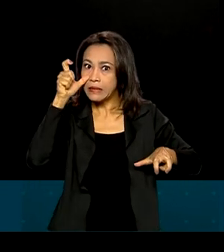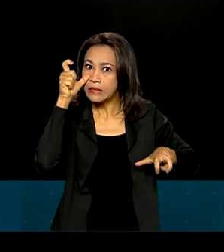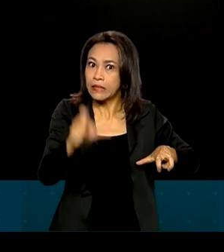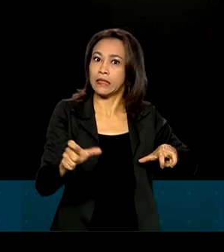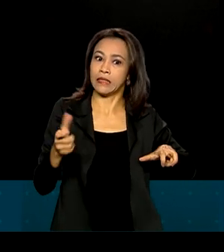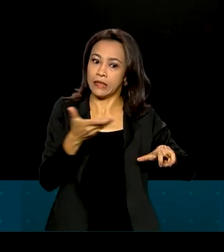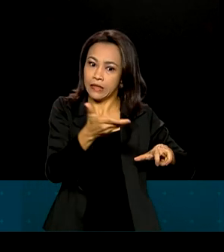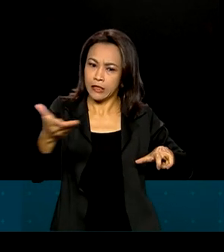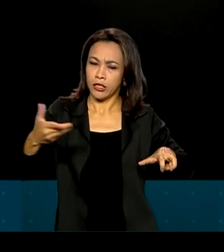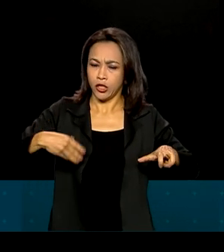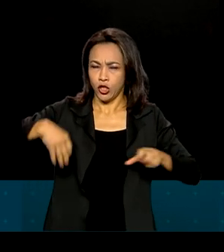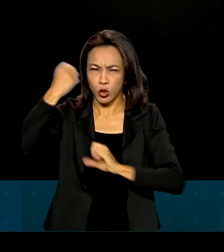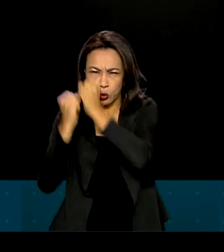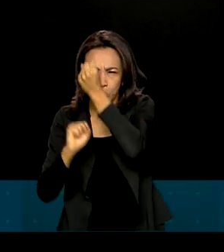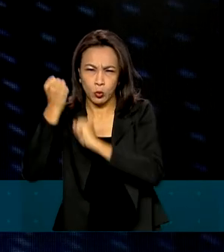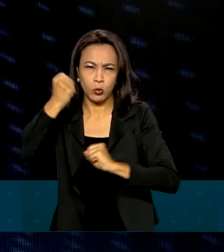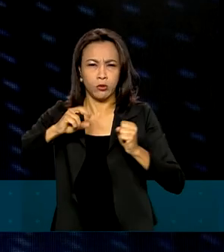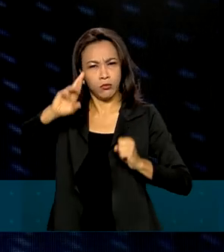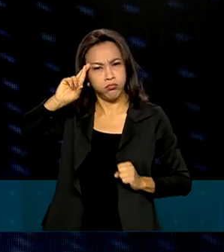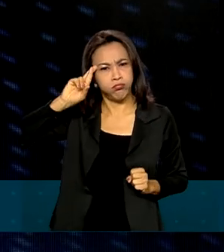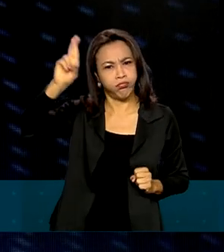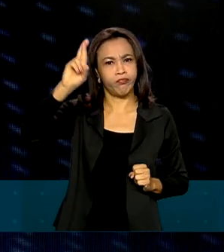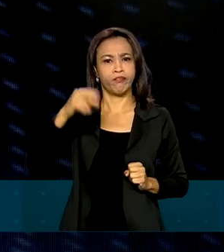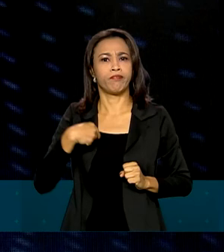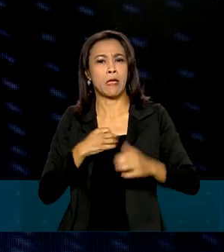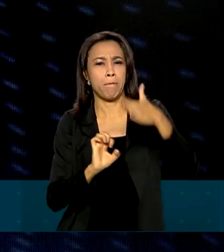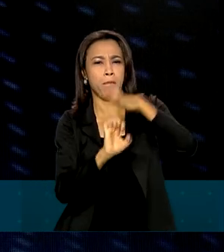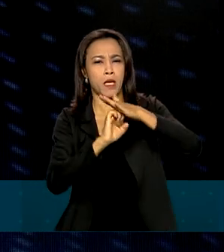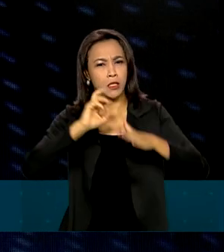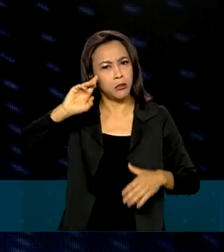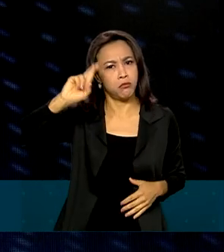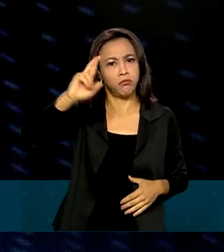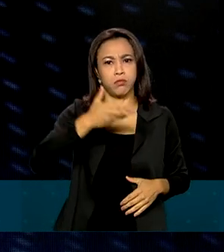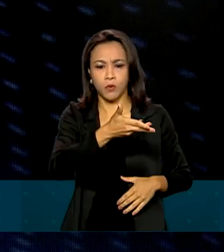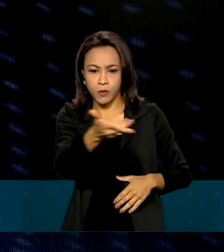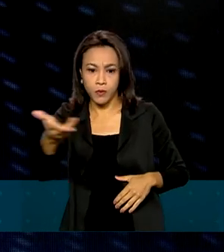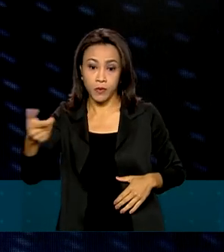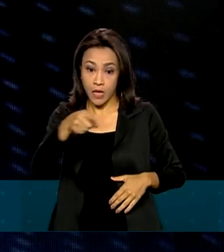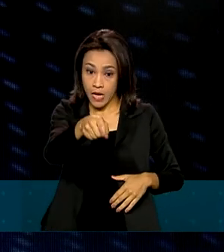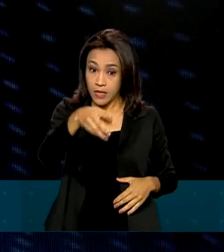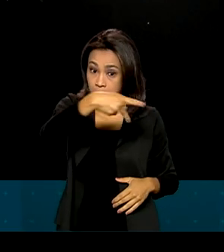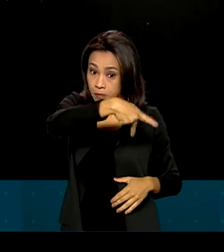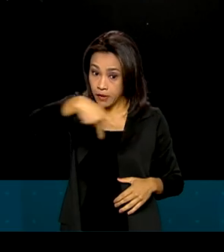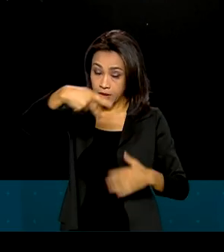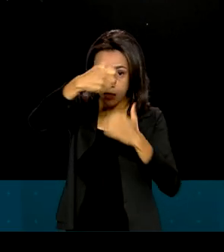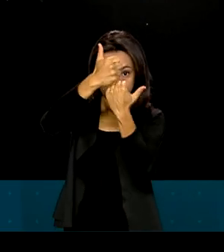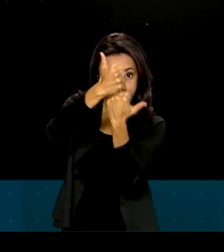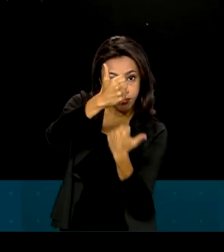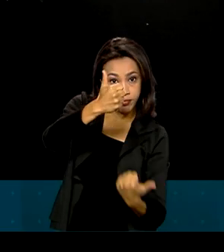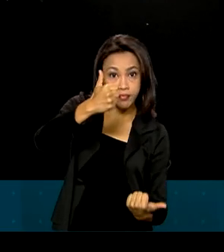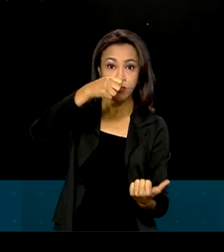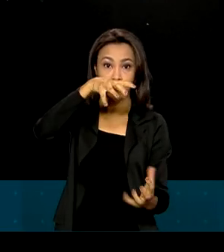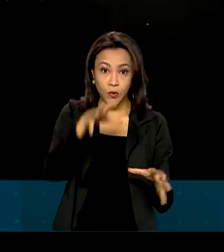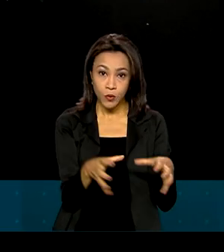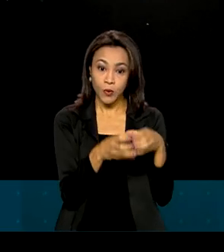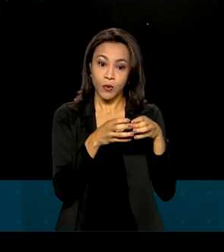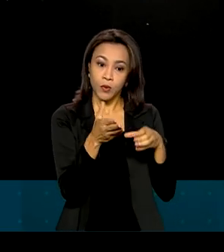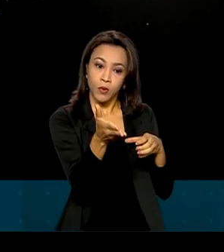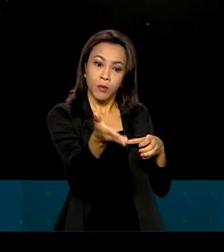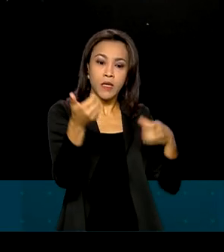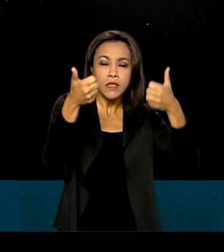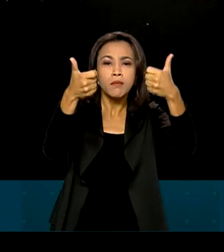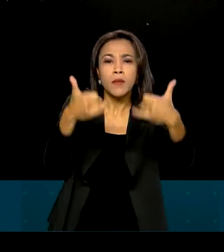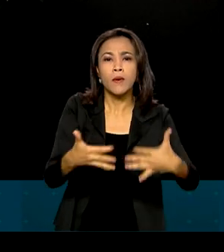Empresários, donos de indústrias, exportadores de aço. O presidente do Conselho Diretor do Instituto Aço Brasil destacou que o